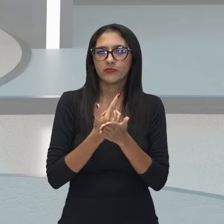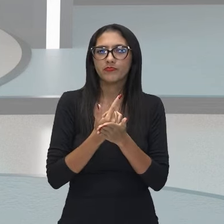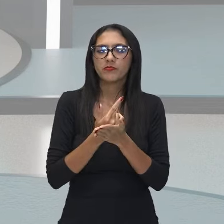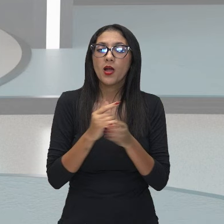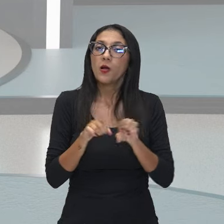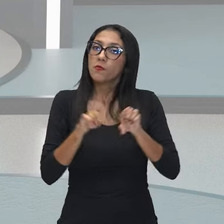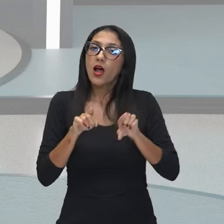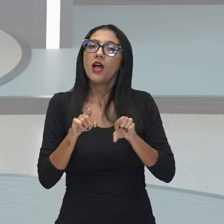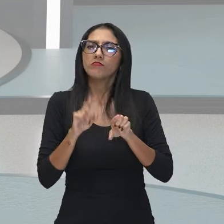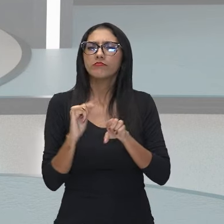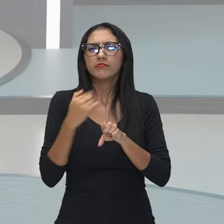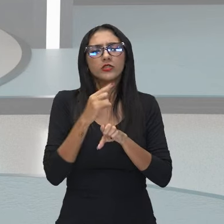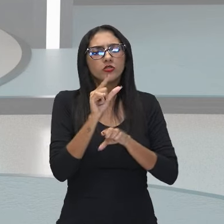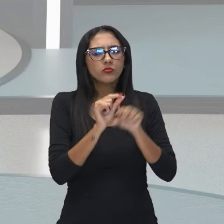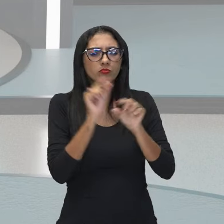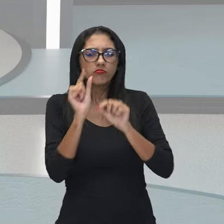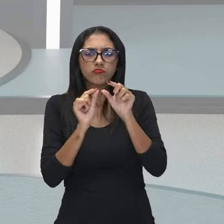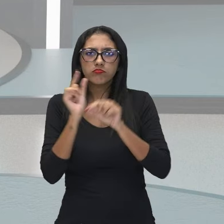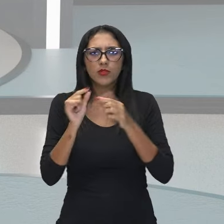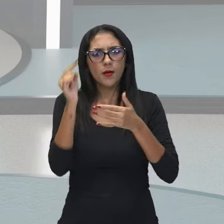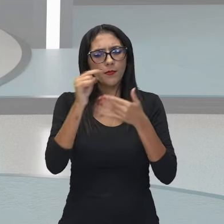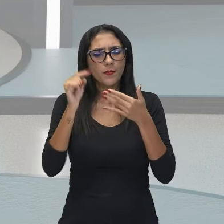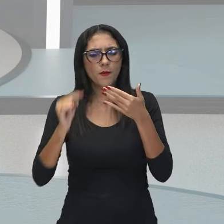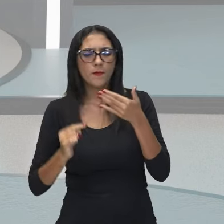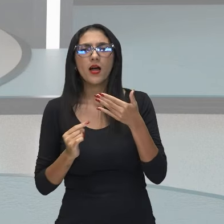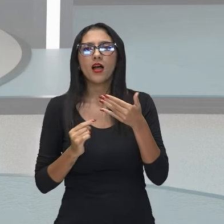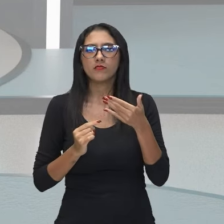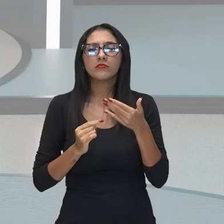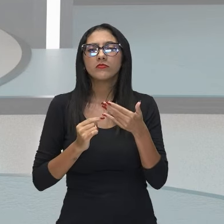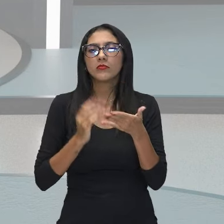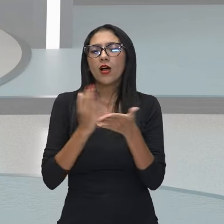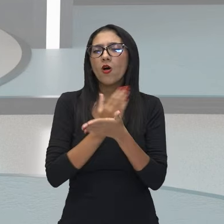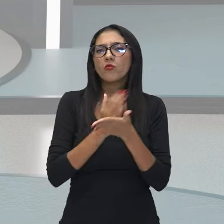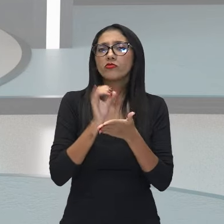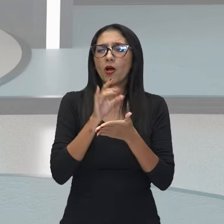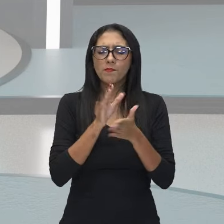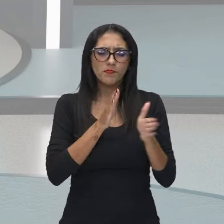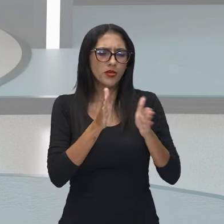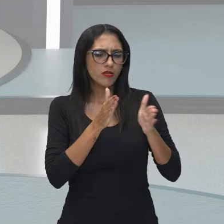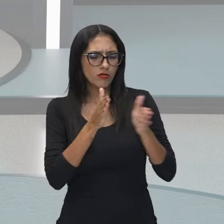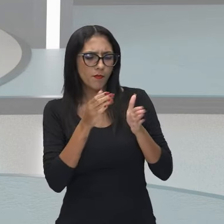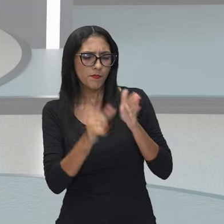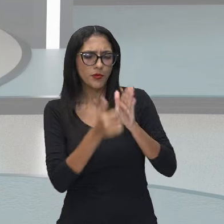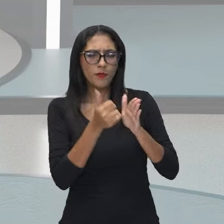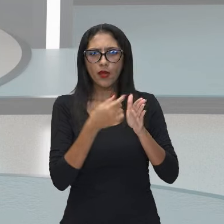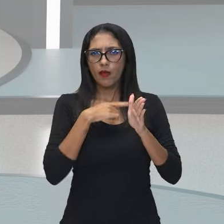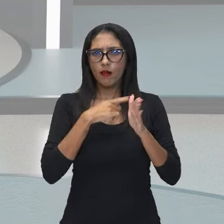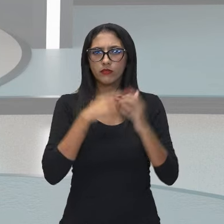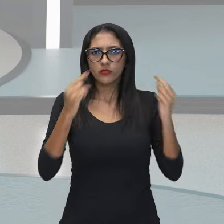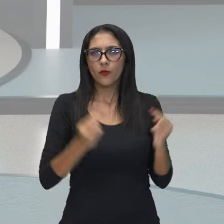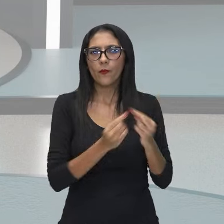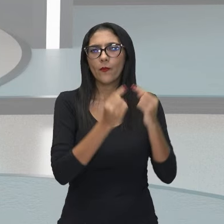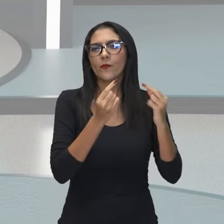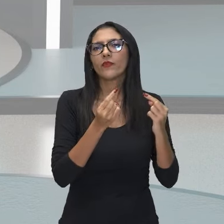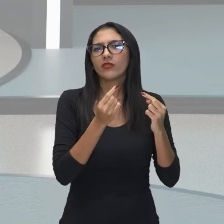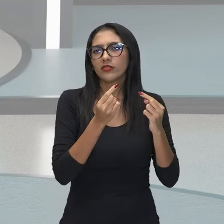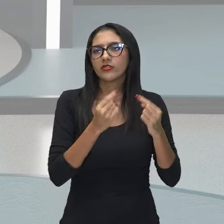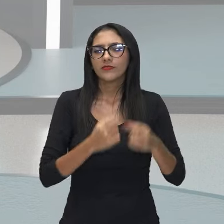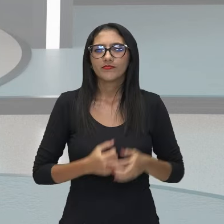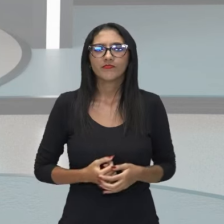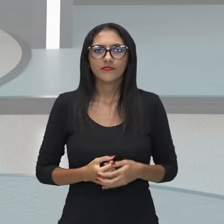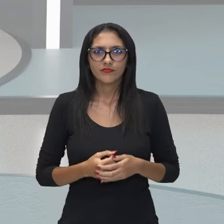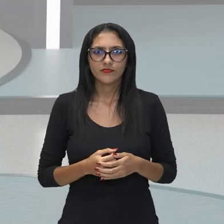escolhemos citar esses dentro desse período da primeira fase do modernismo, tá bom? E não é que quando